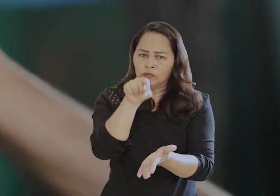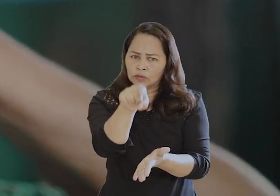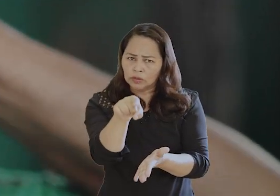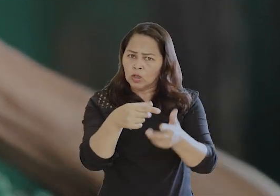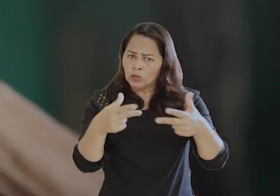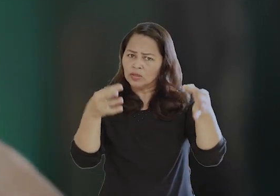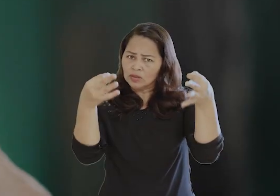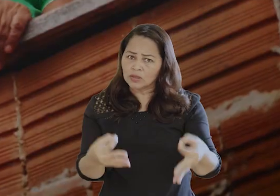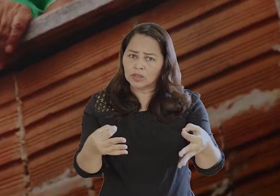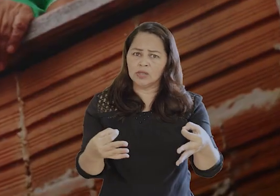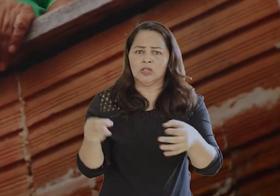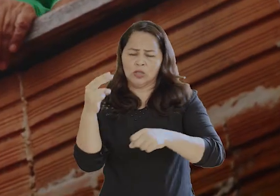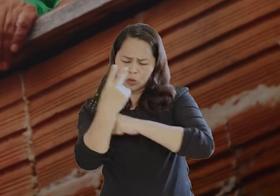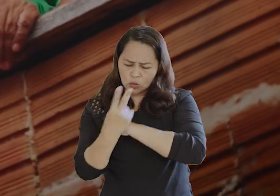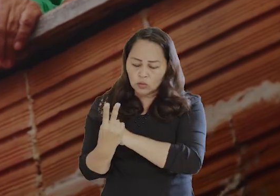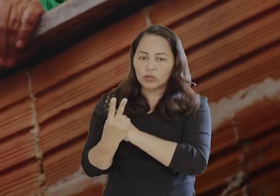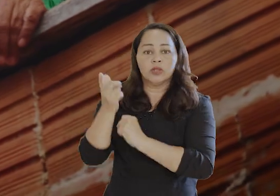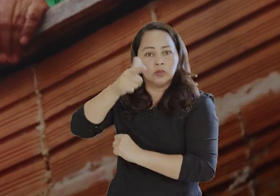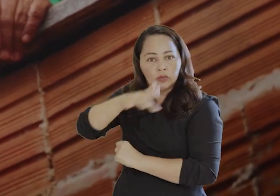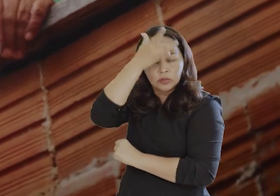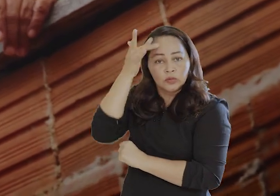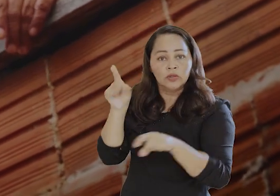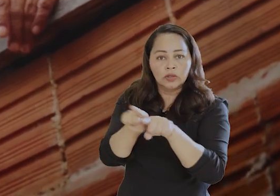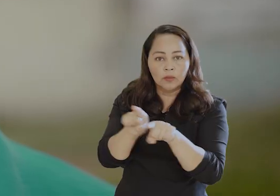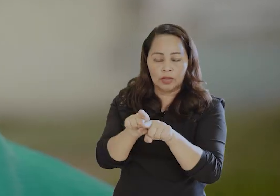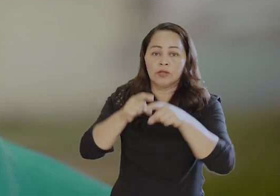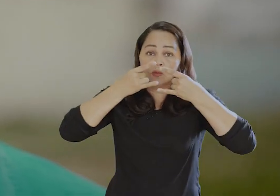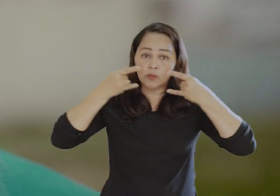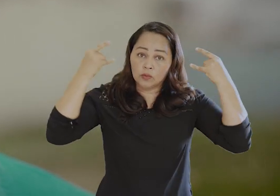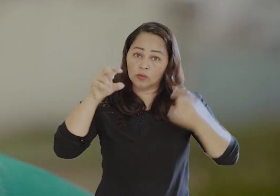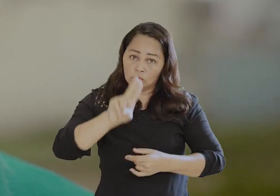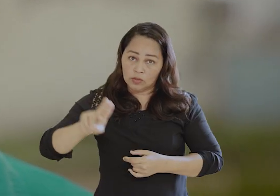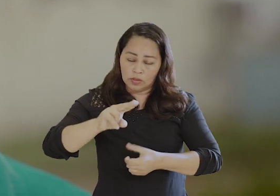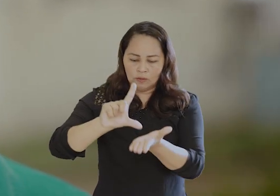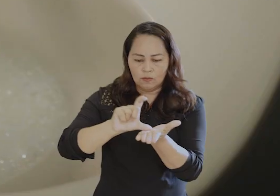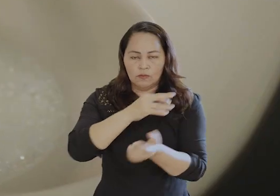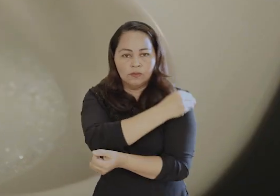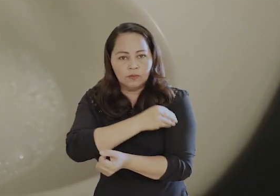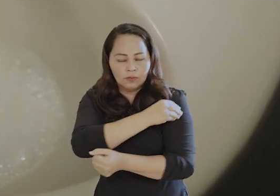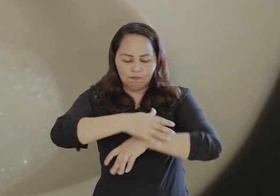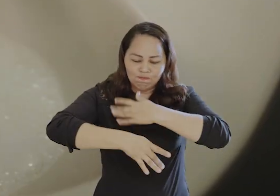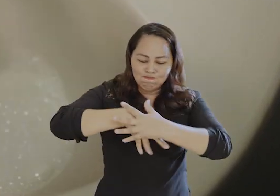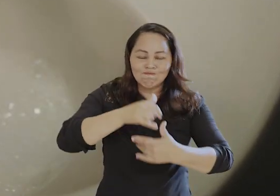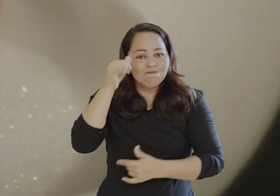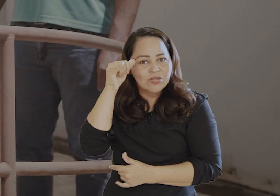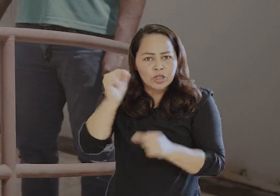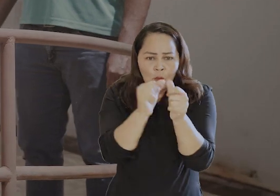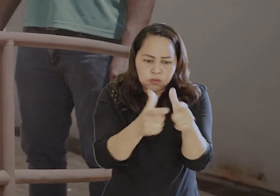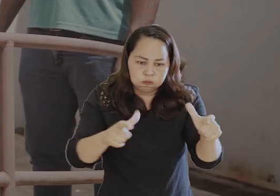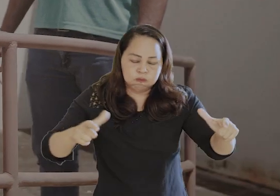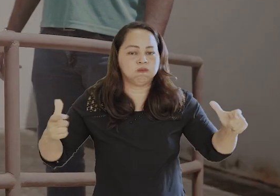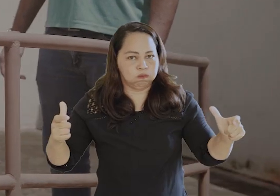Faça a coisa certa. Continue cuidando de você e dos outros. Use máscara e álcool em gel. Lave bem as mãos.